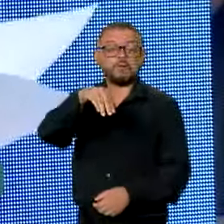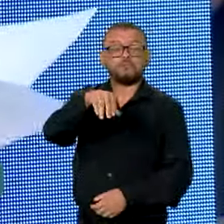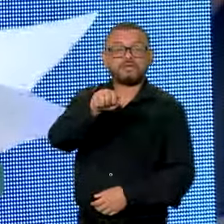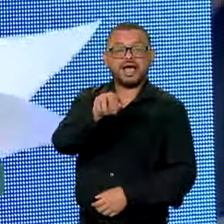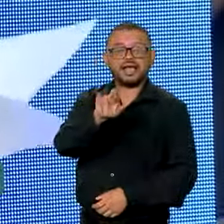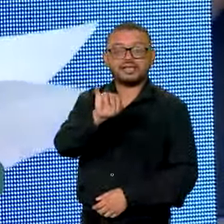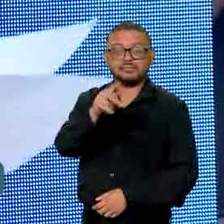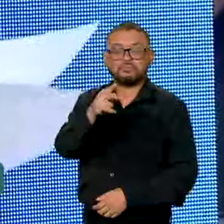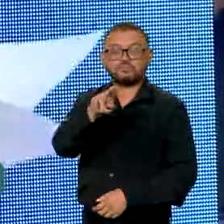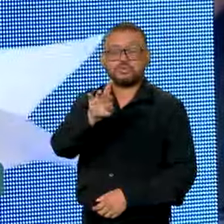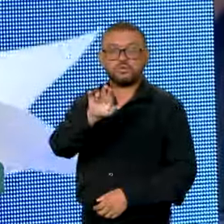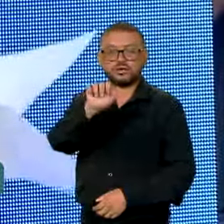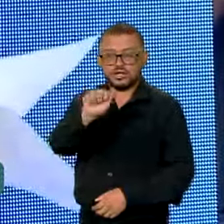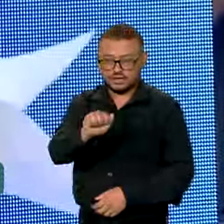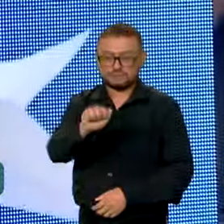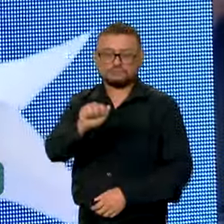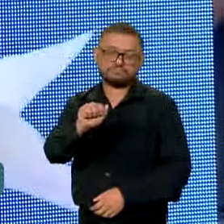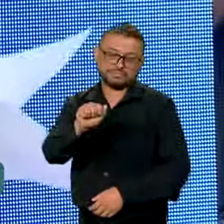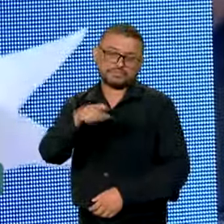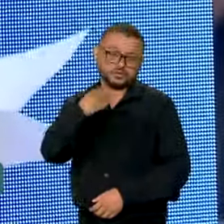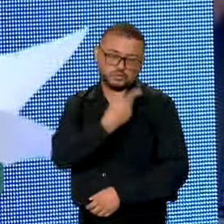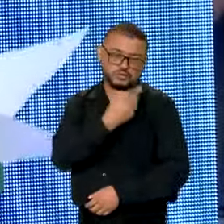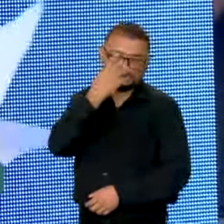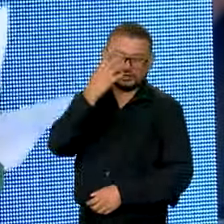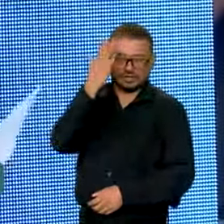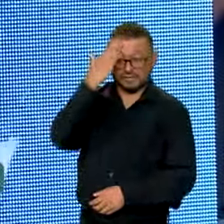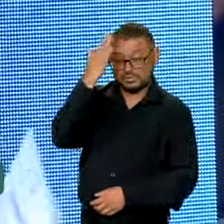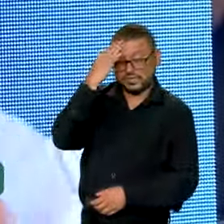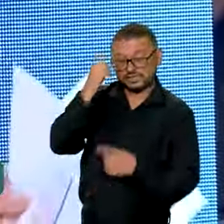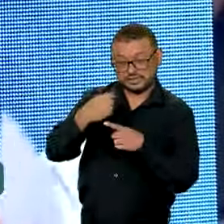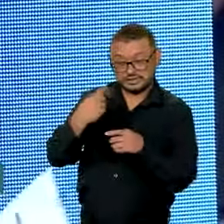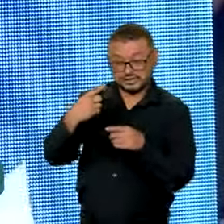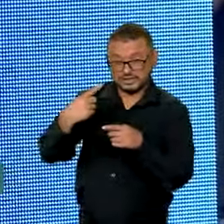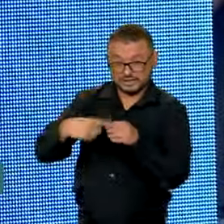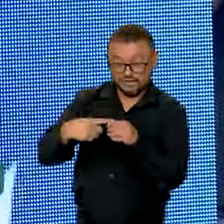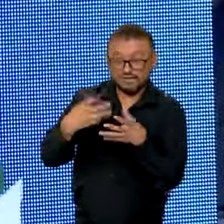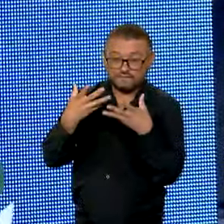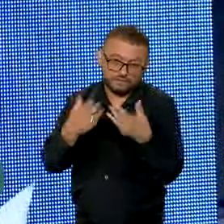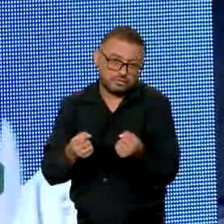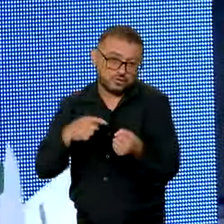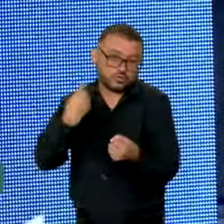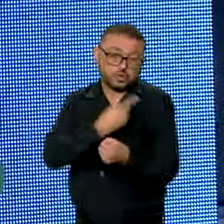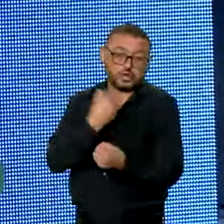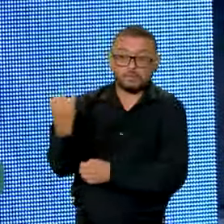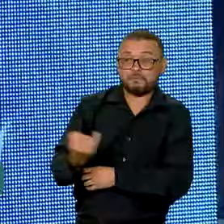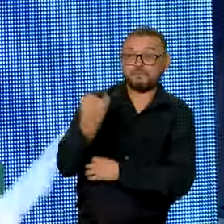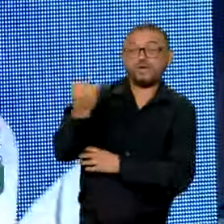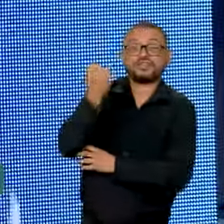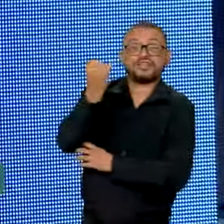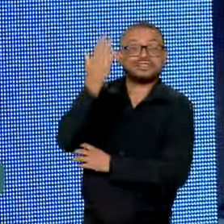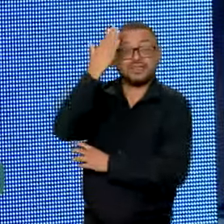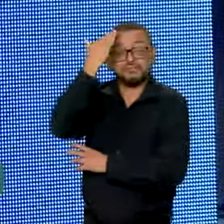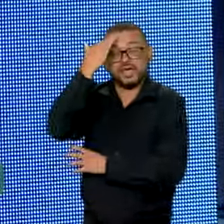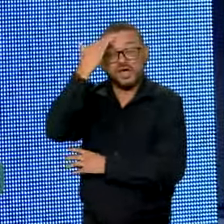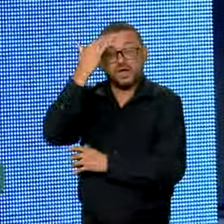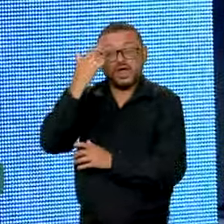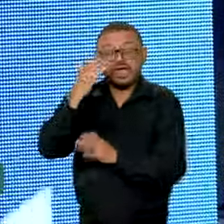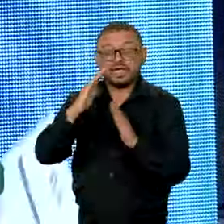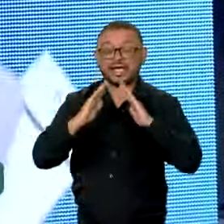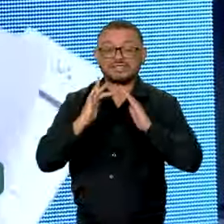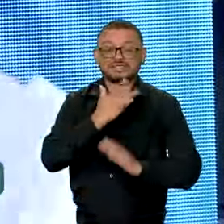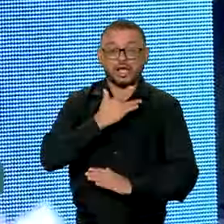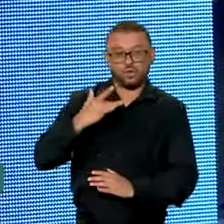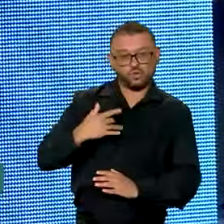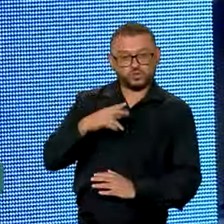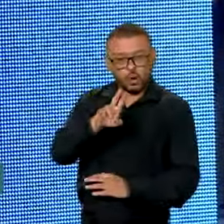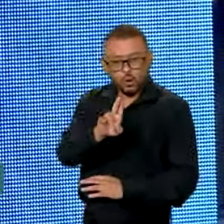Então, é muito importante ver que essas unidades básicas de